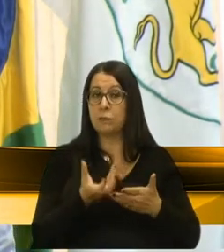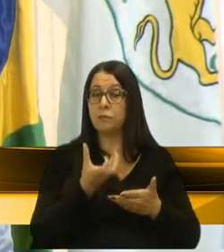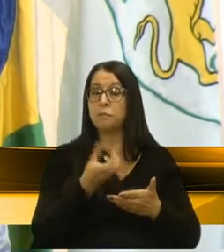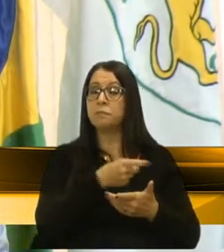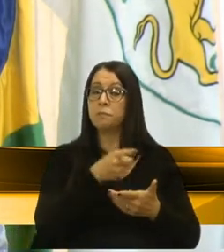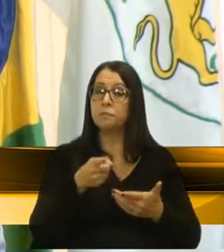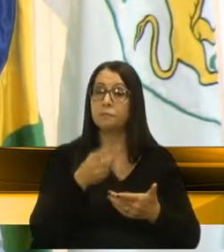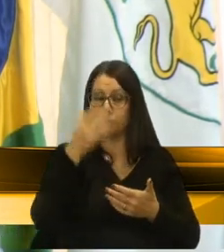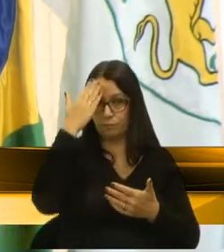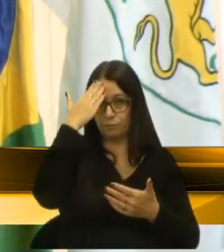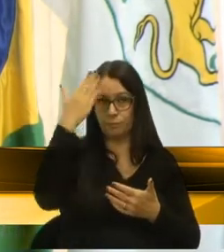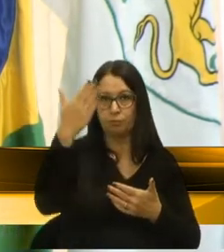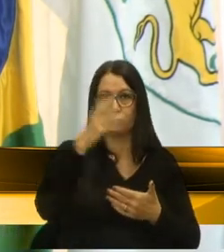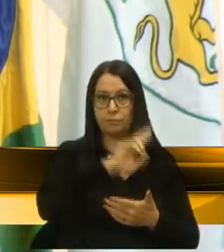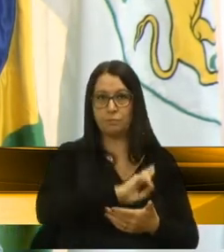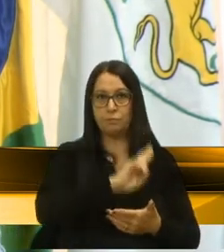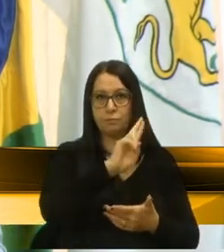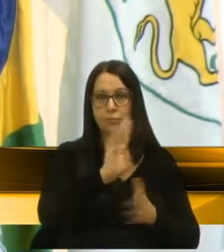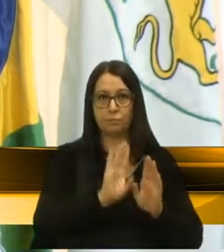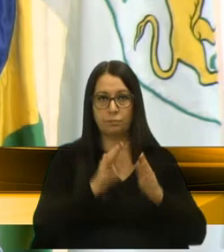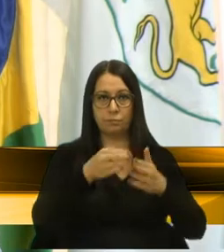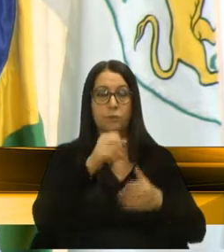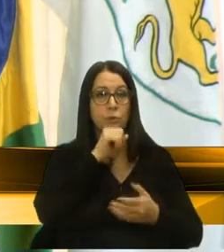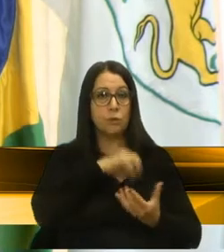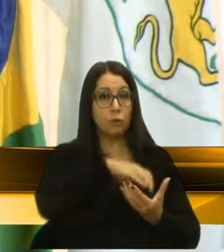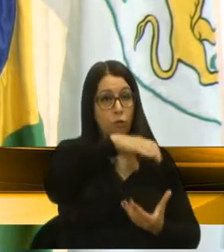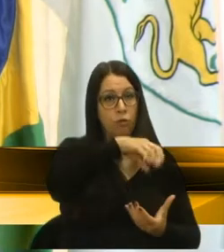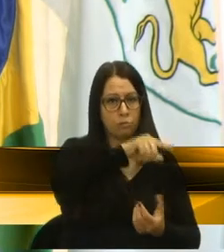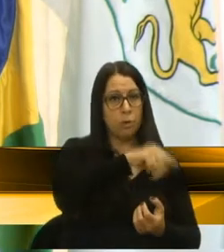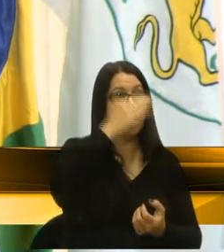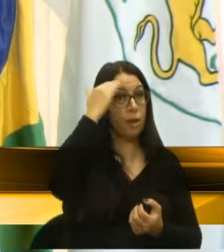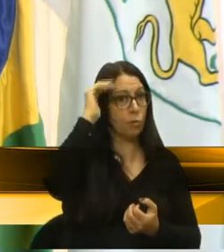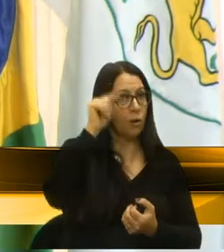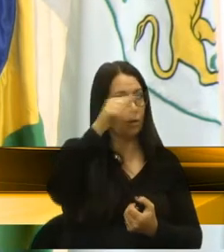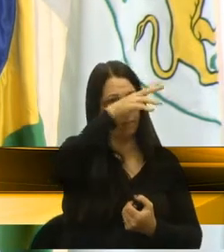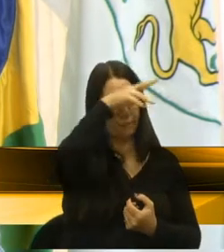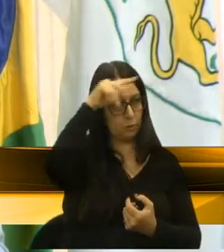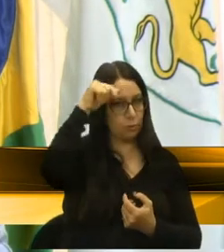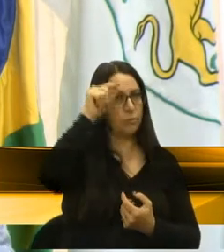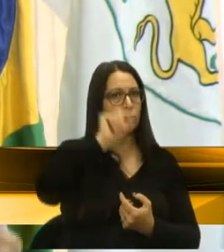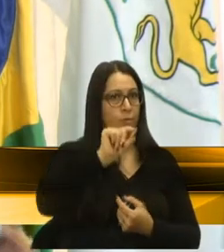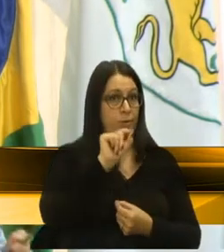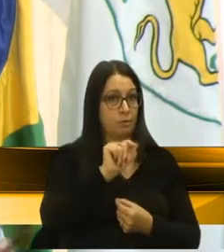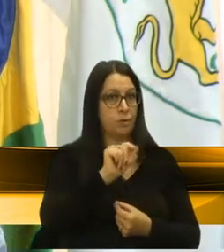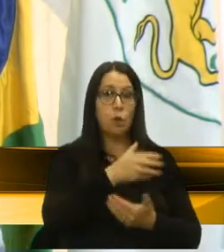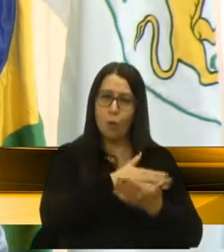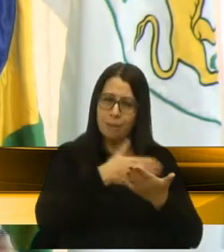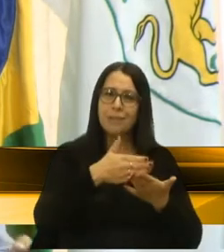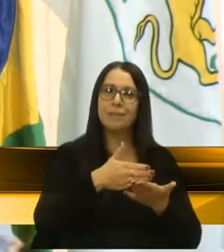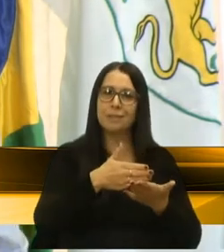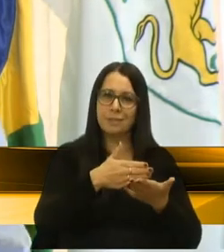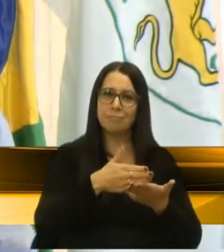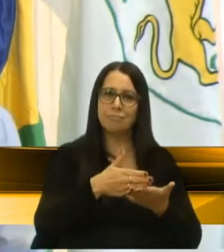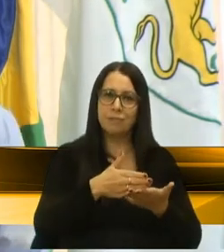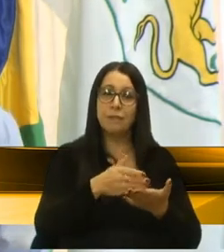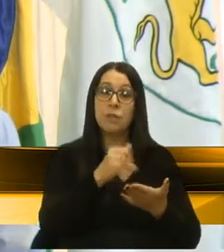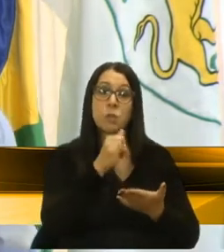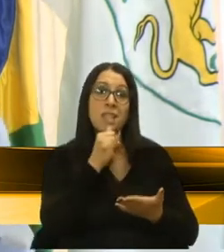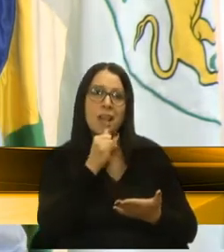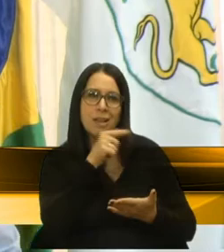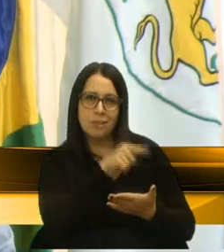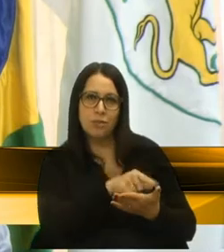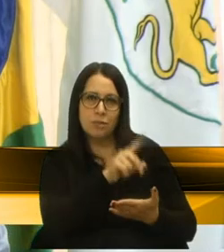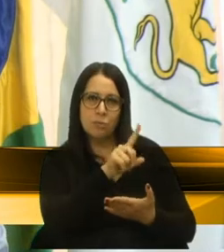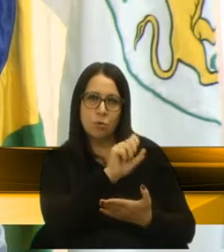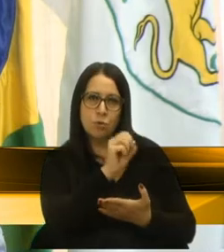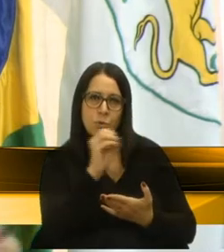agradecer, em nome da Comissão do Idoso, o entendimento do Poder Executivo Municipal de começar a aplicação desses 1